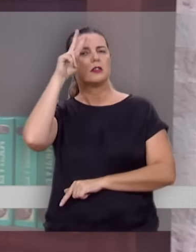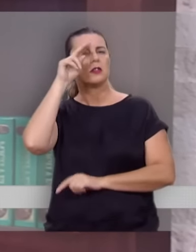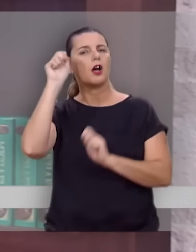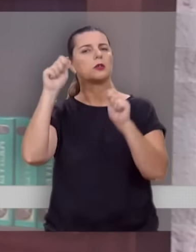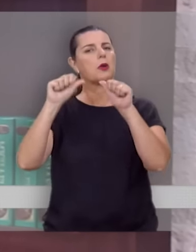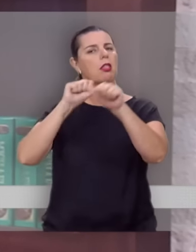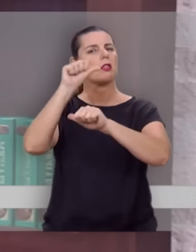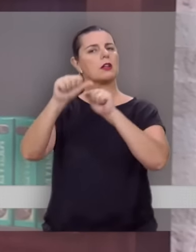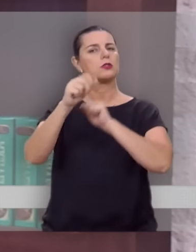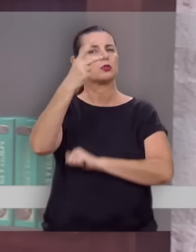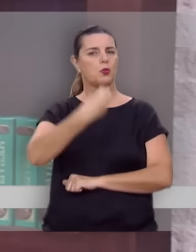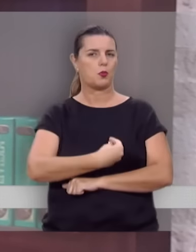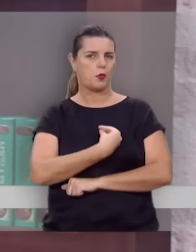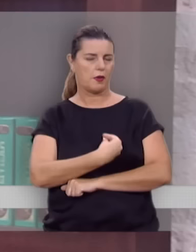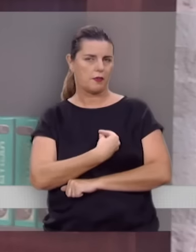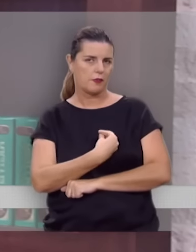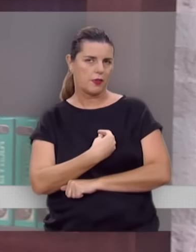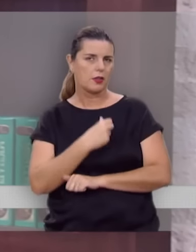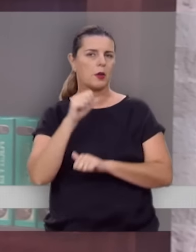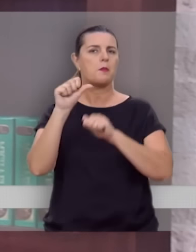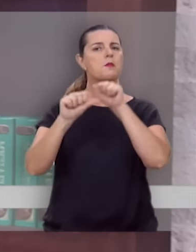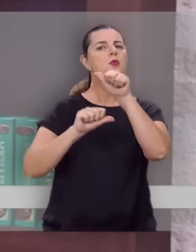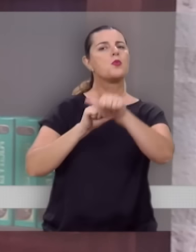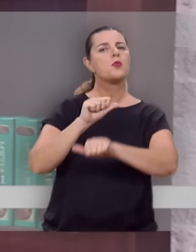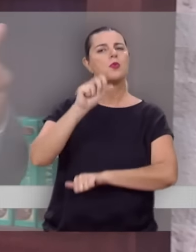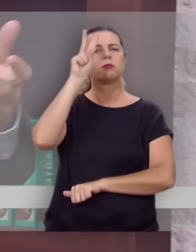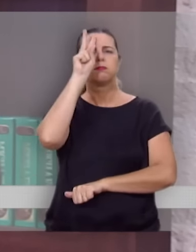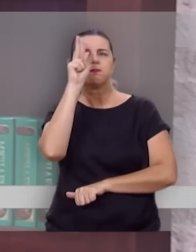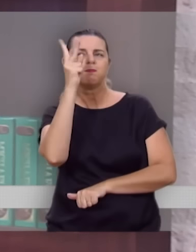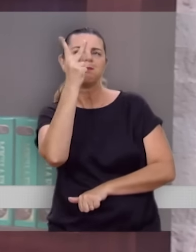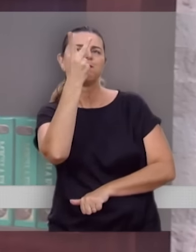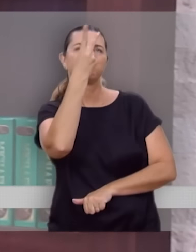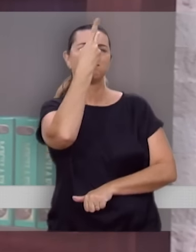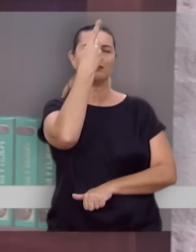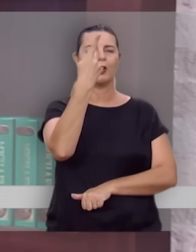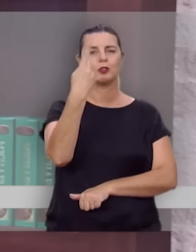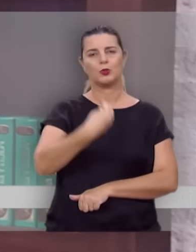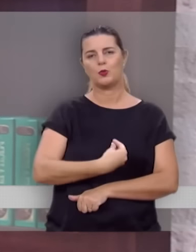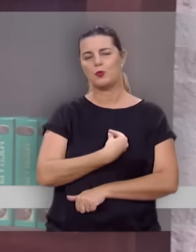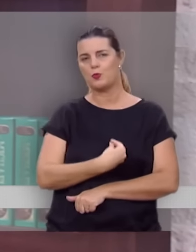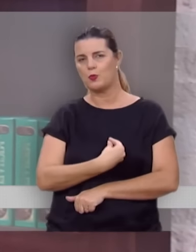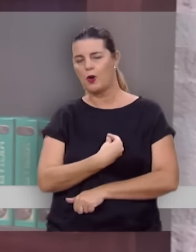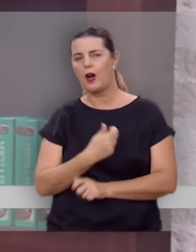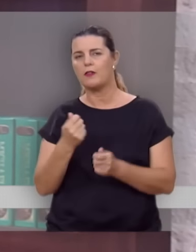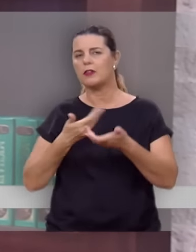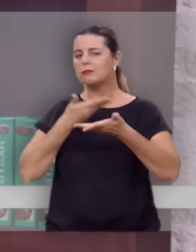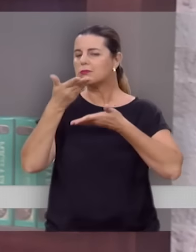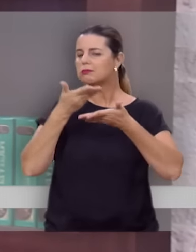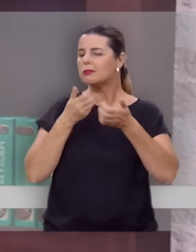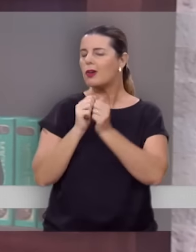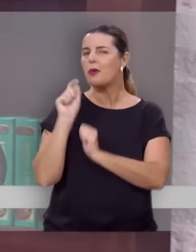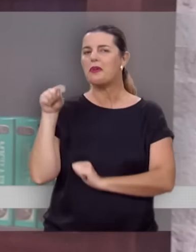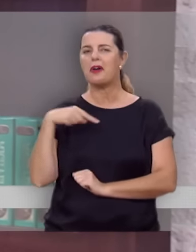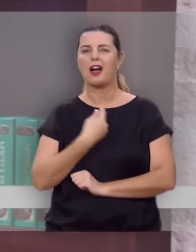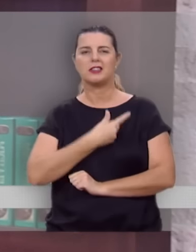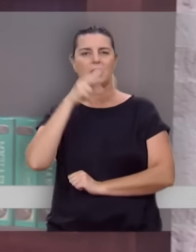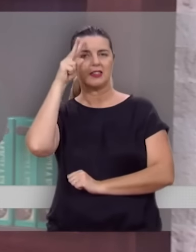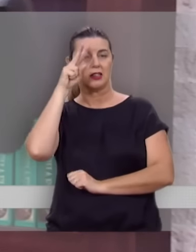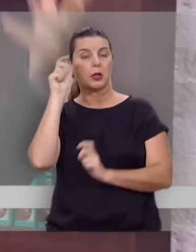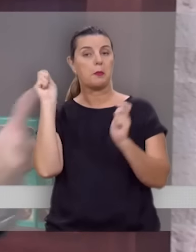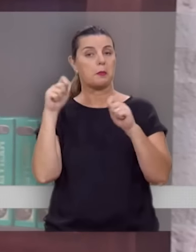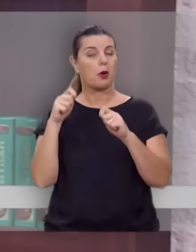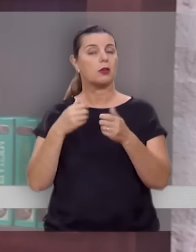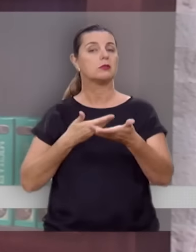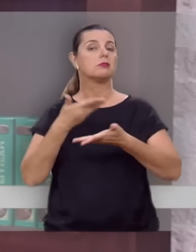transformado a sua vida, Deus tem mudado o seu caráter e os seus caminhos. Compartilhe com a gente isso. A gente vai querer